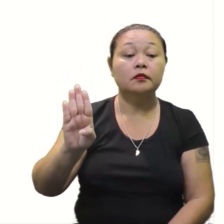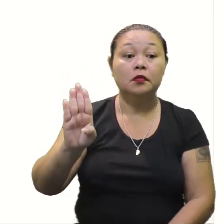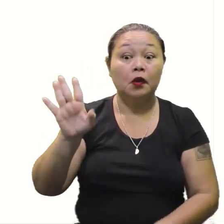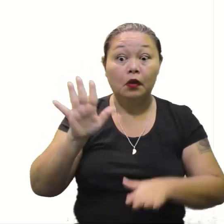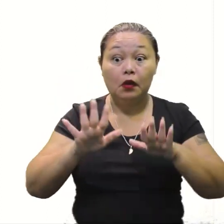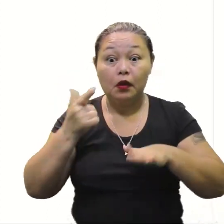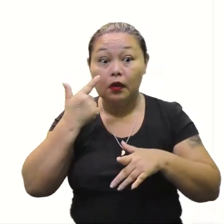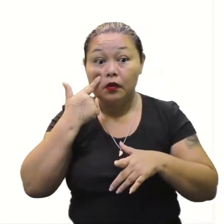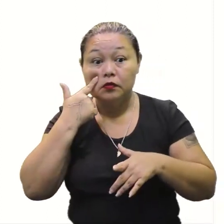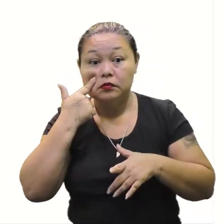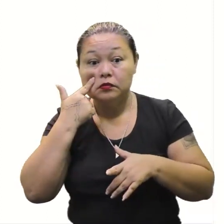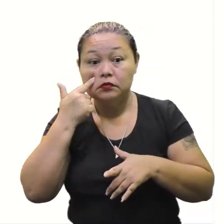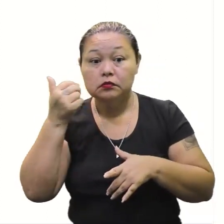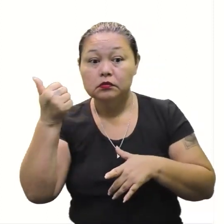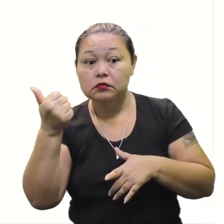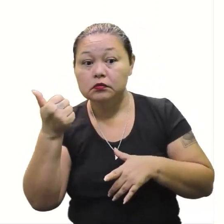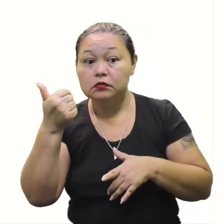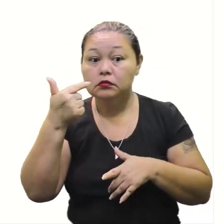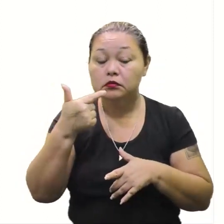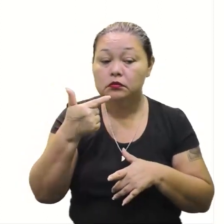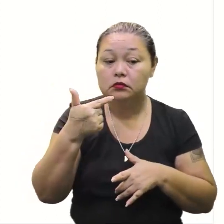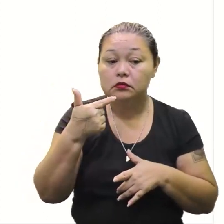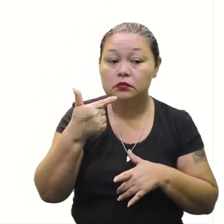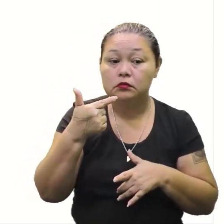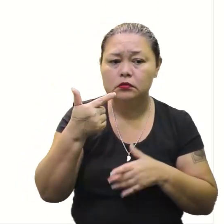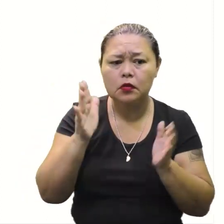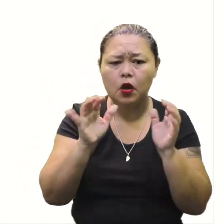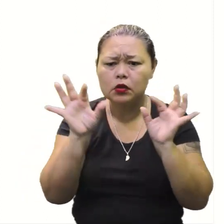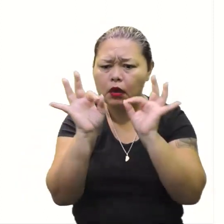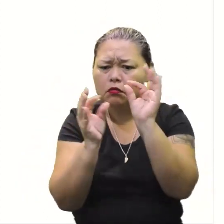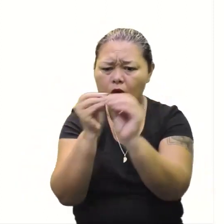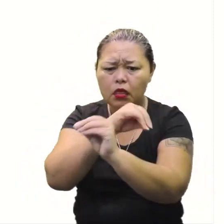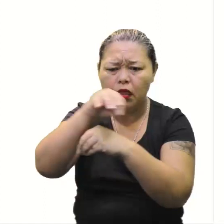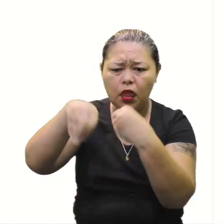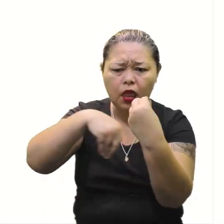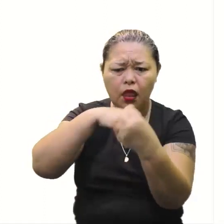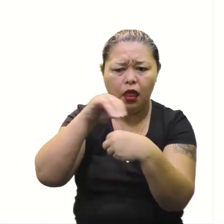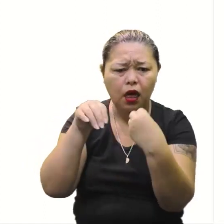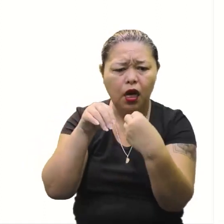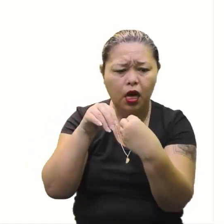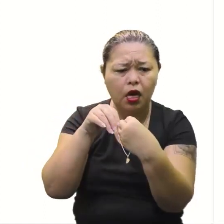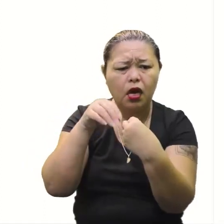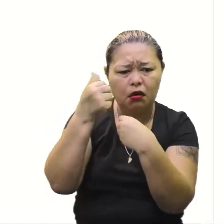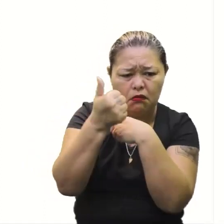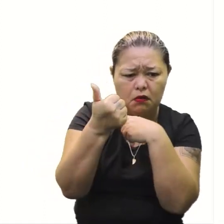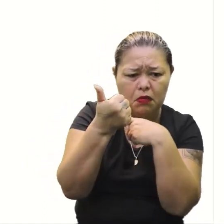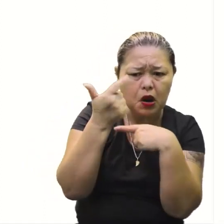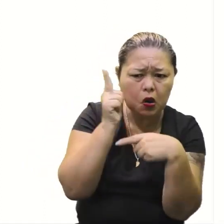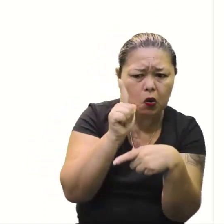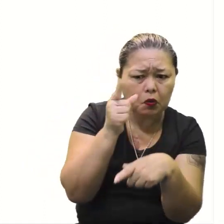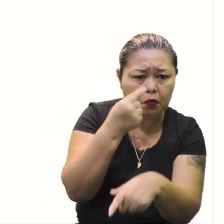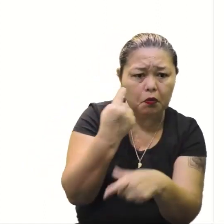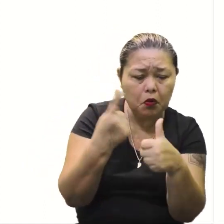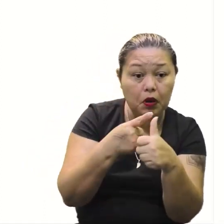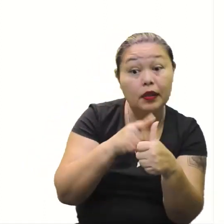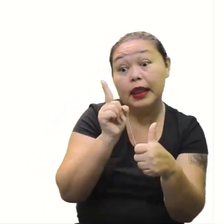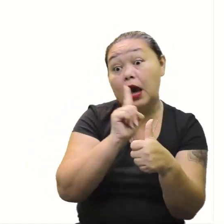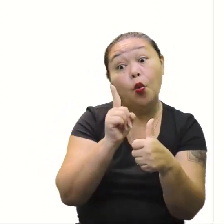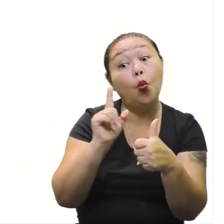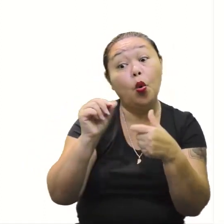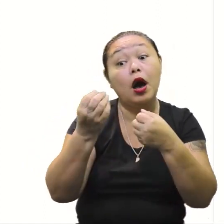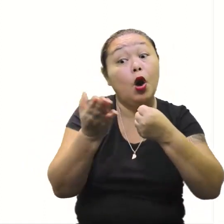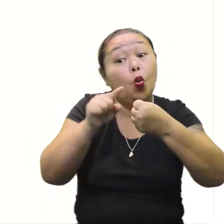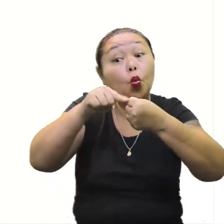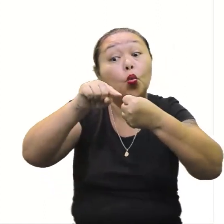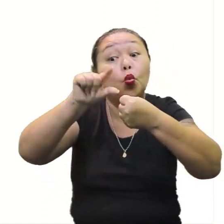Opa, vamos lá. Nós temos o 1 e temos o 2. Mas tá fora de ordem. Tá fora de ordem. É o primeiro que a gente considera? Não, o maior. Ah, o